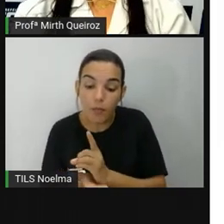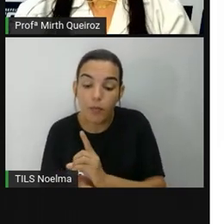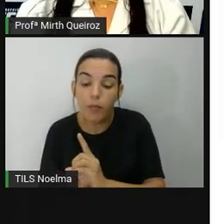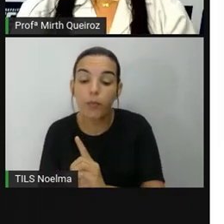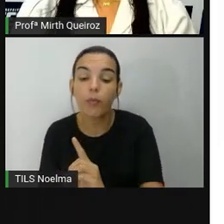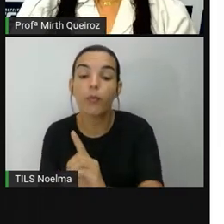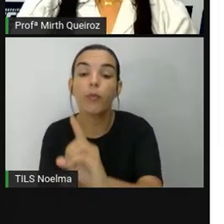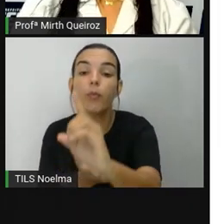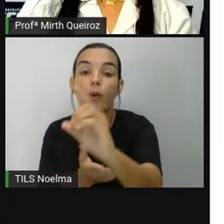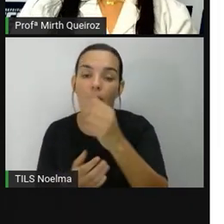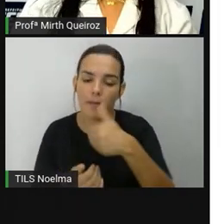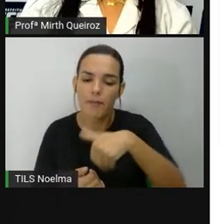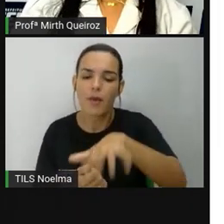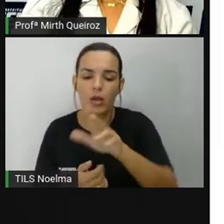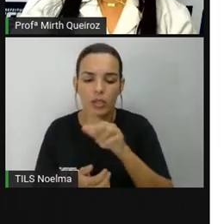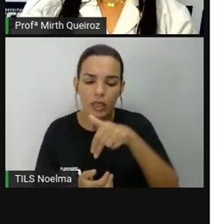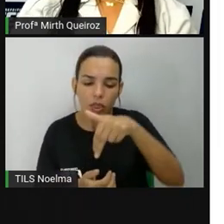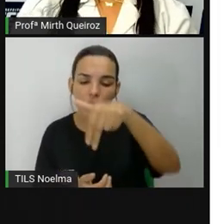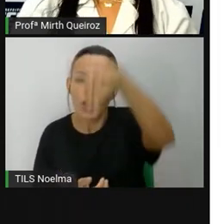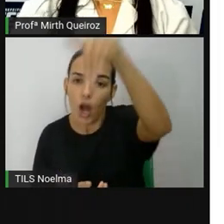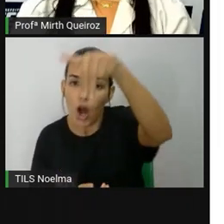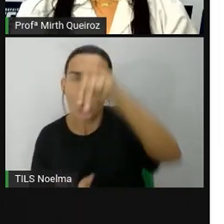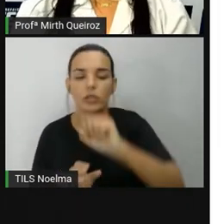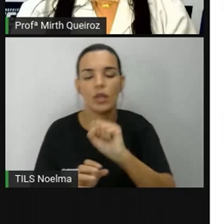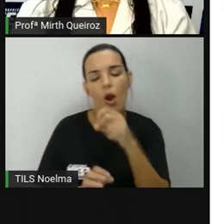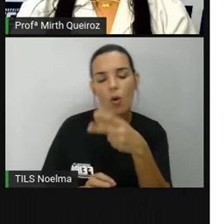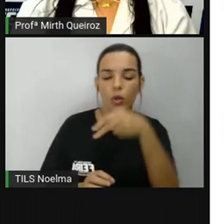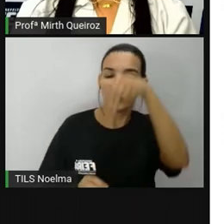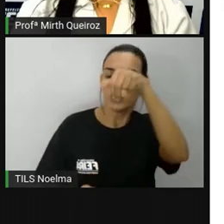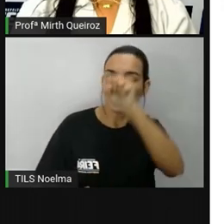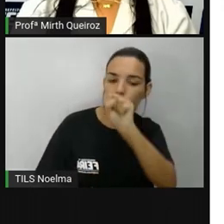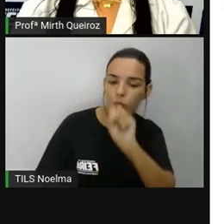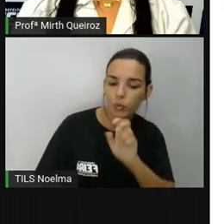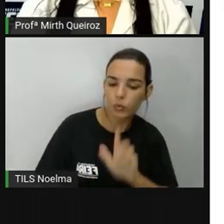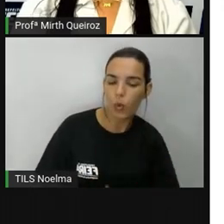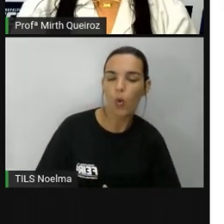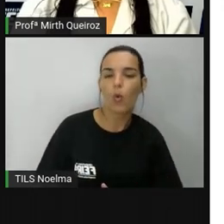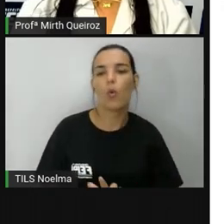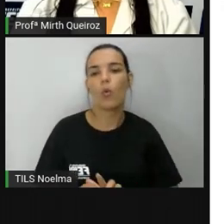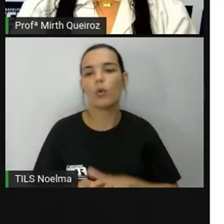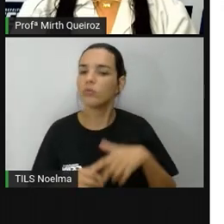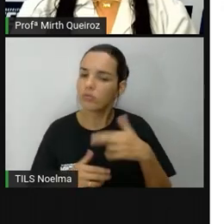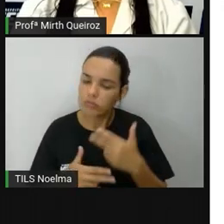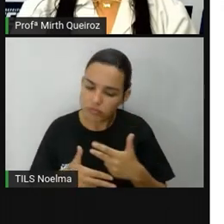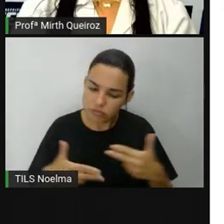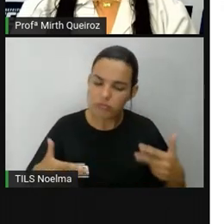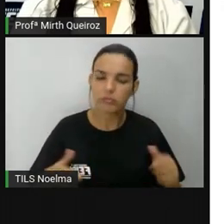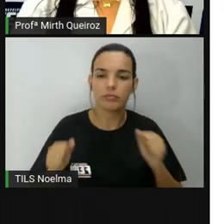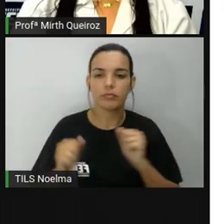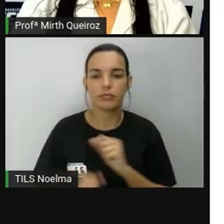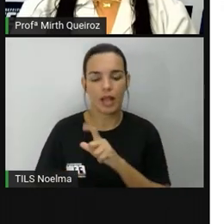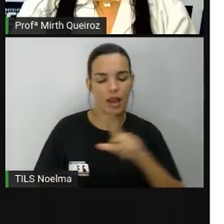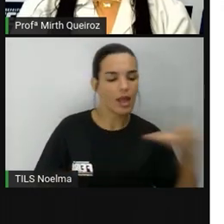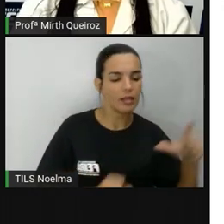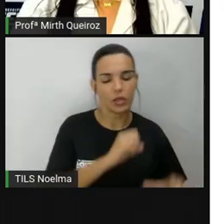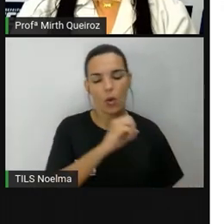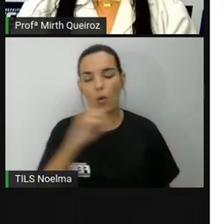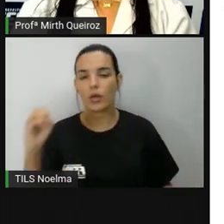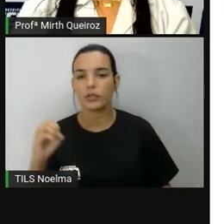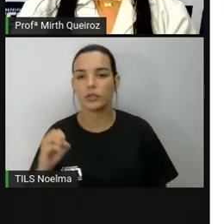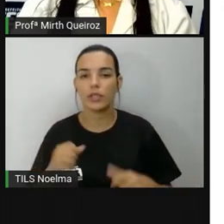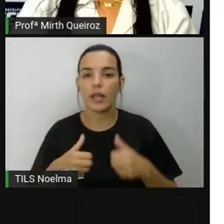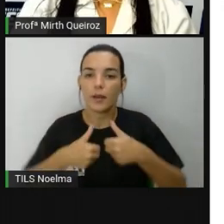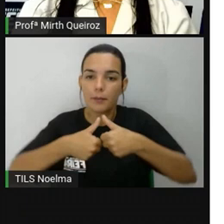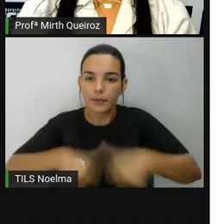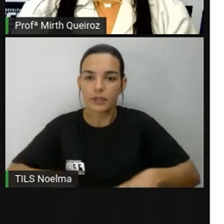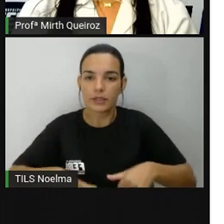norte, siga em direção sul. E, assim, os pontos cardeais, eles servem para